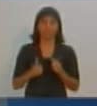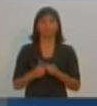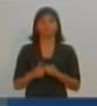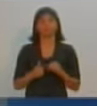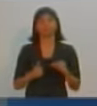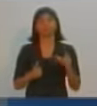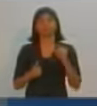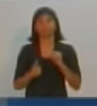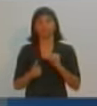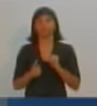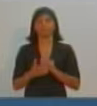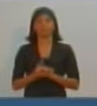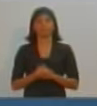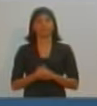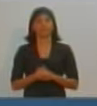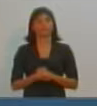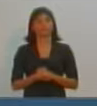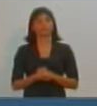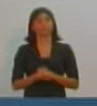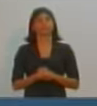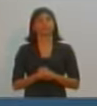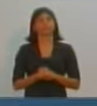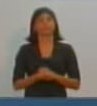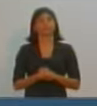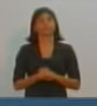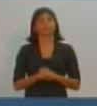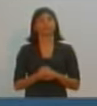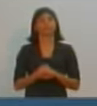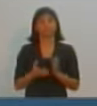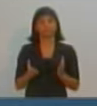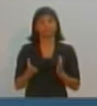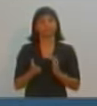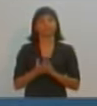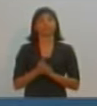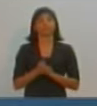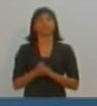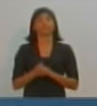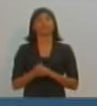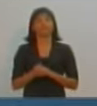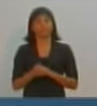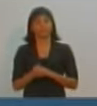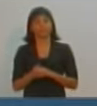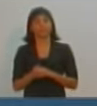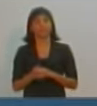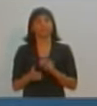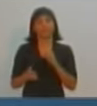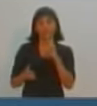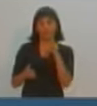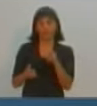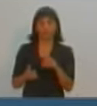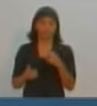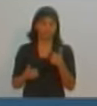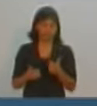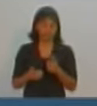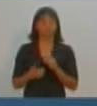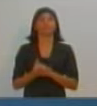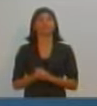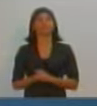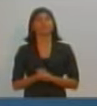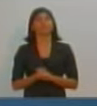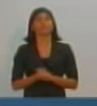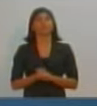% para atrair novas empresas. Bem, a resposta? Ok, vamos então ao próximo